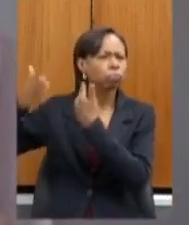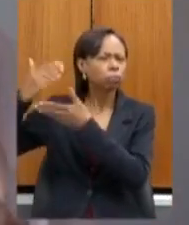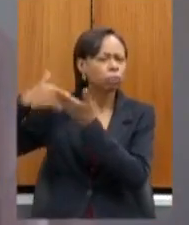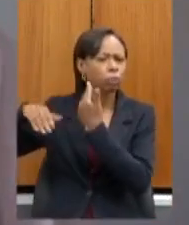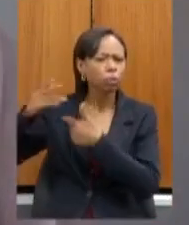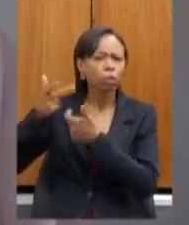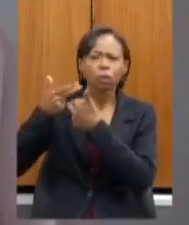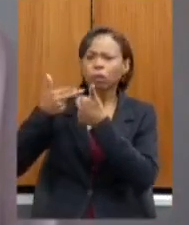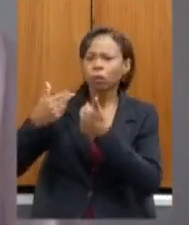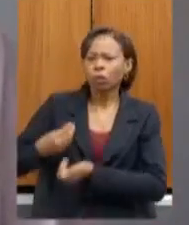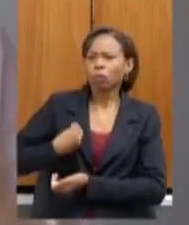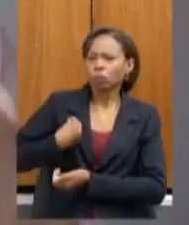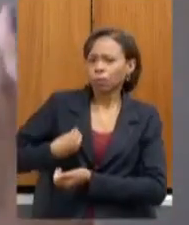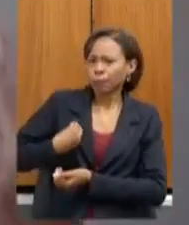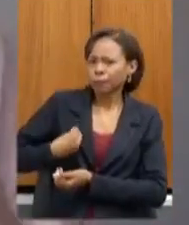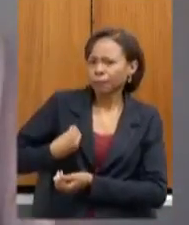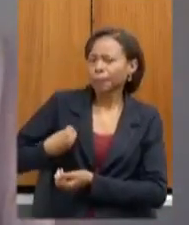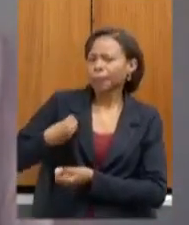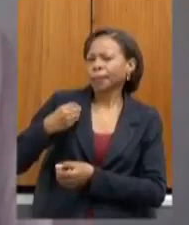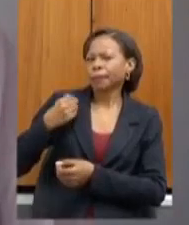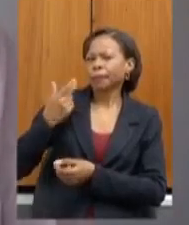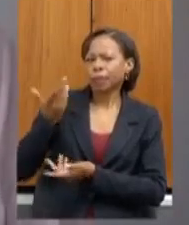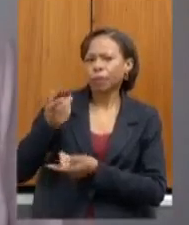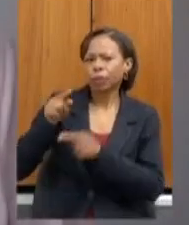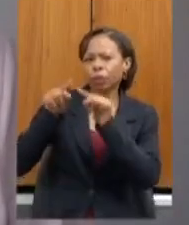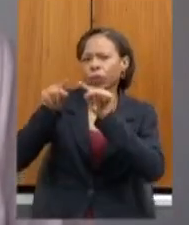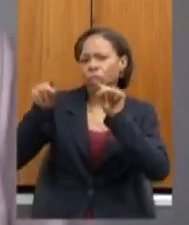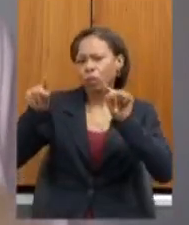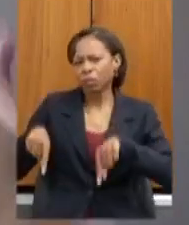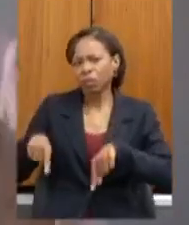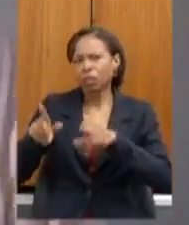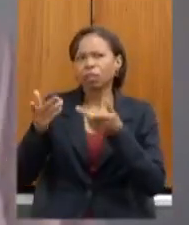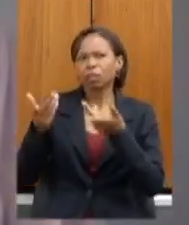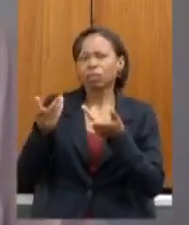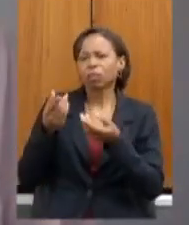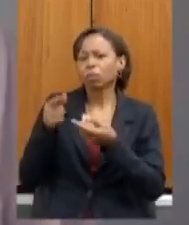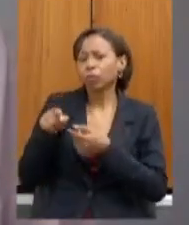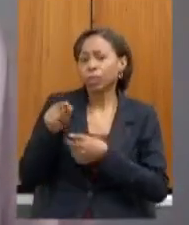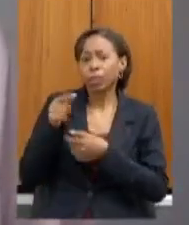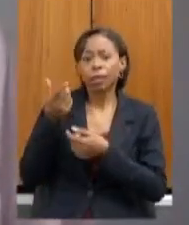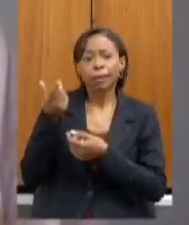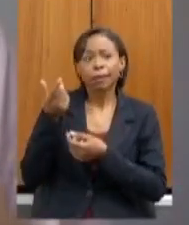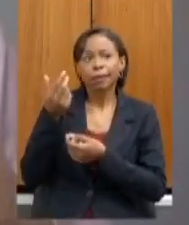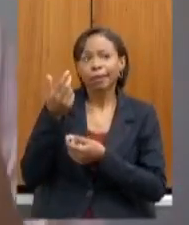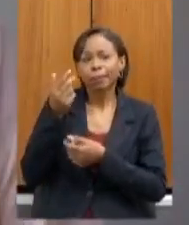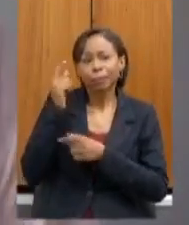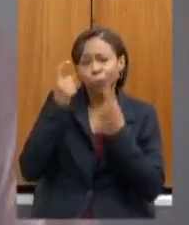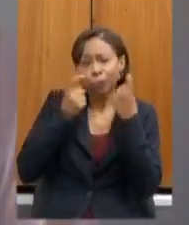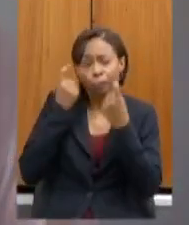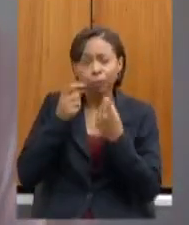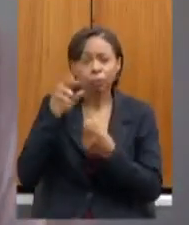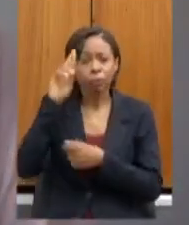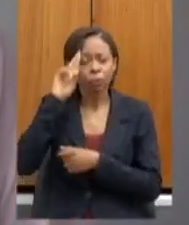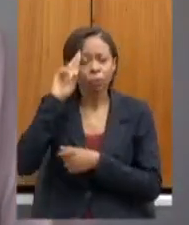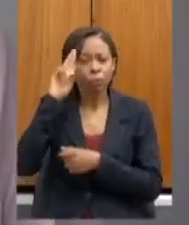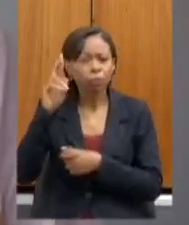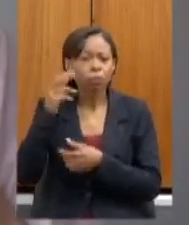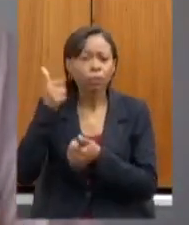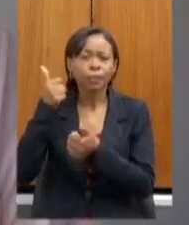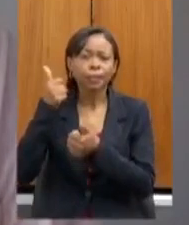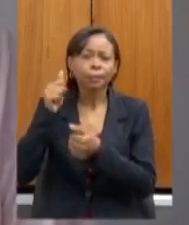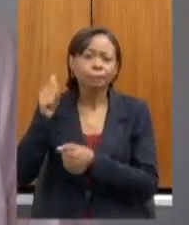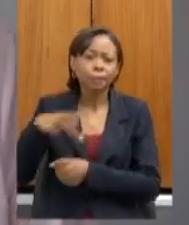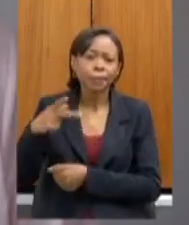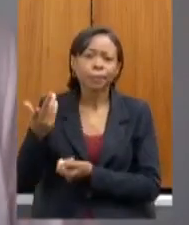funcional de servidores a sua preocupação com a situação de diretores aposentadas toda a sua luta em relação a